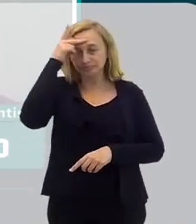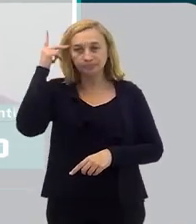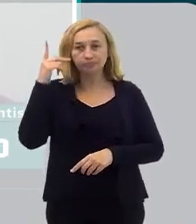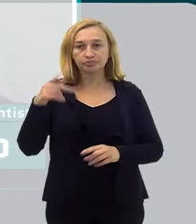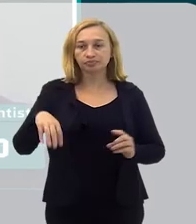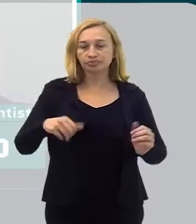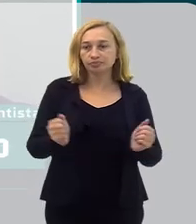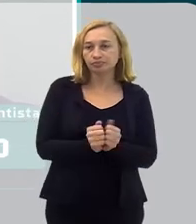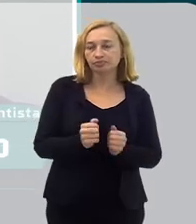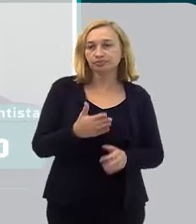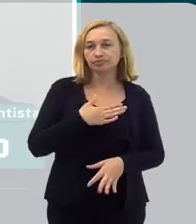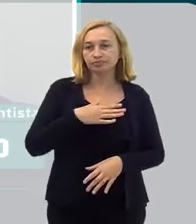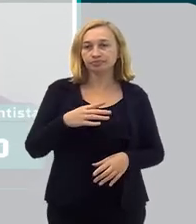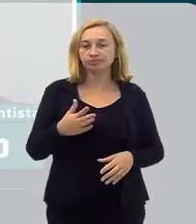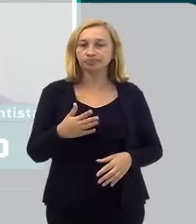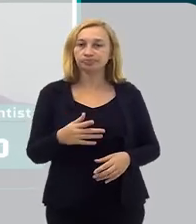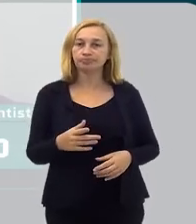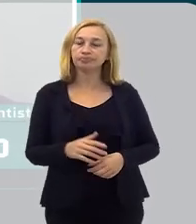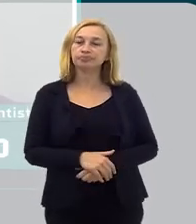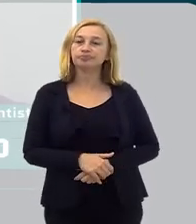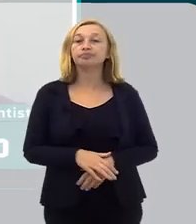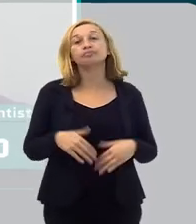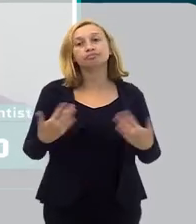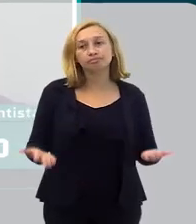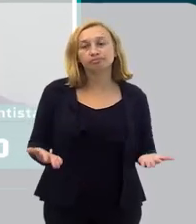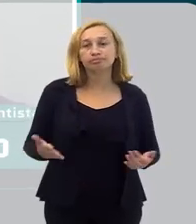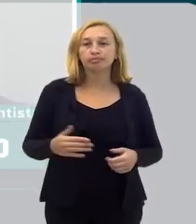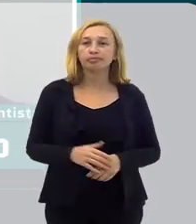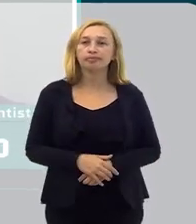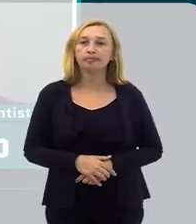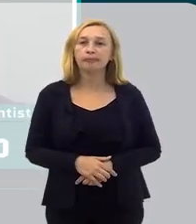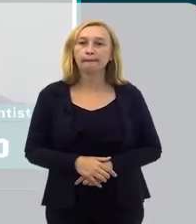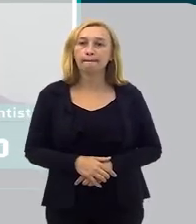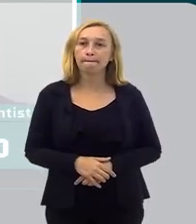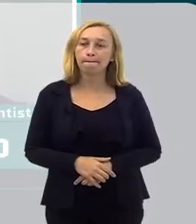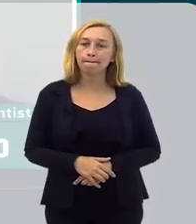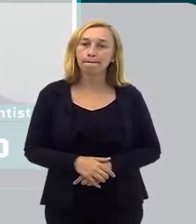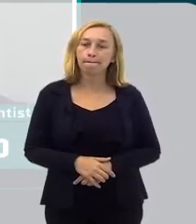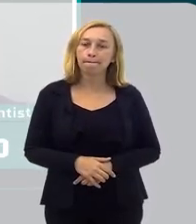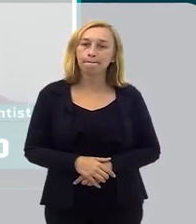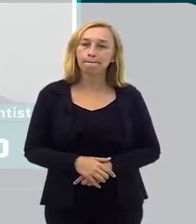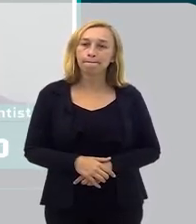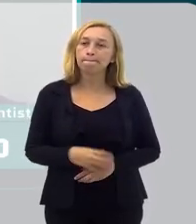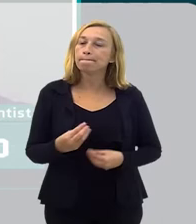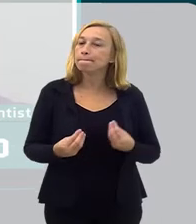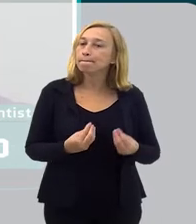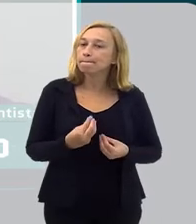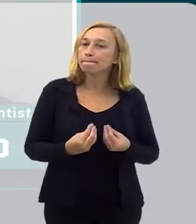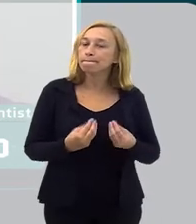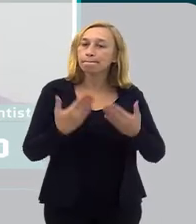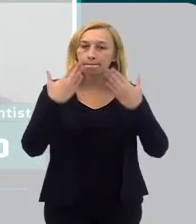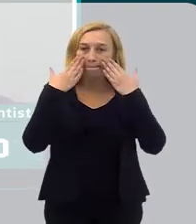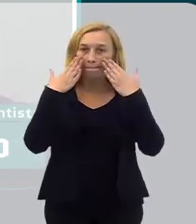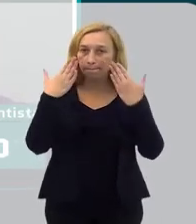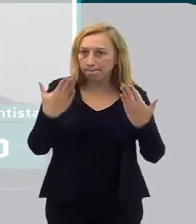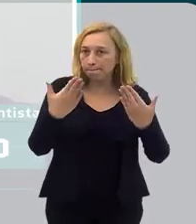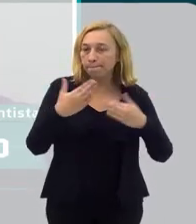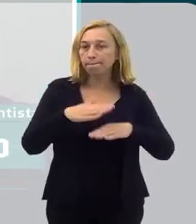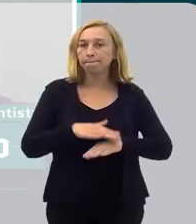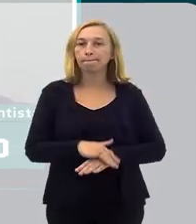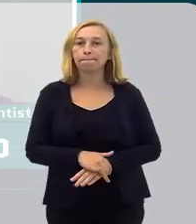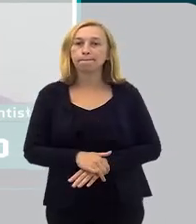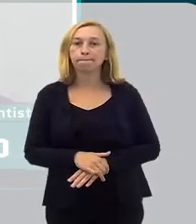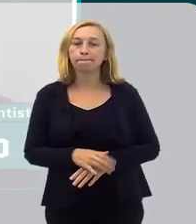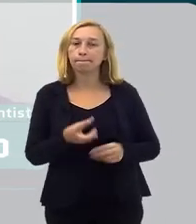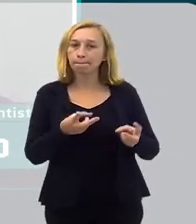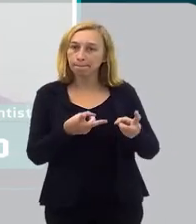meu redor e inclusive comigo mesmo, né? Então, a forma como eu me apresento,